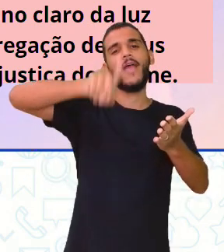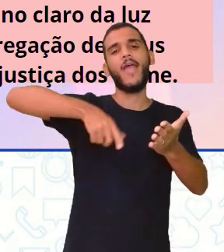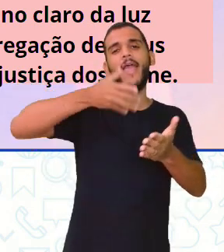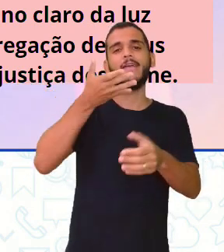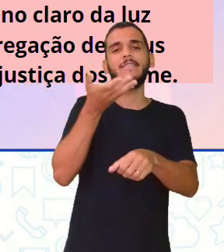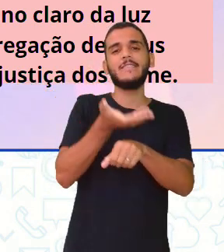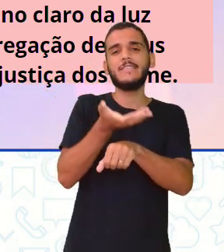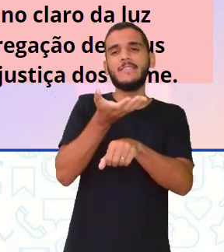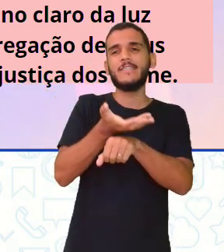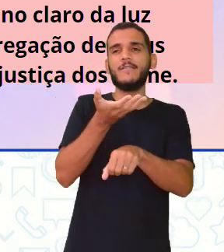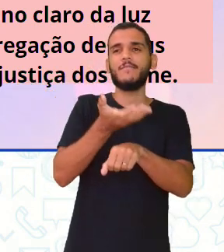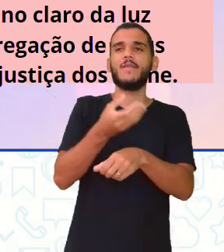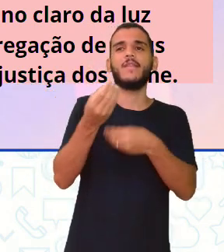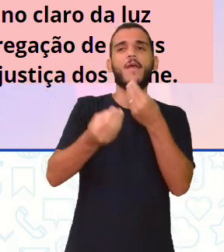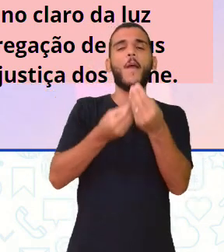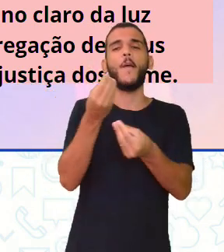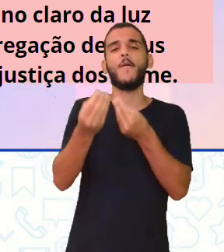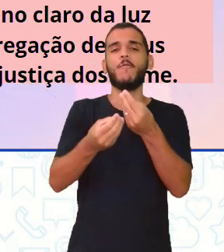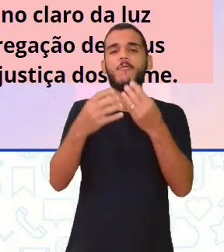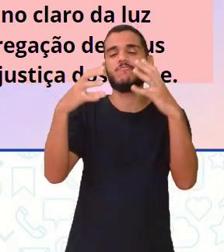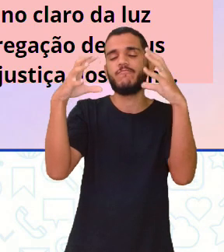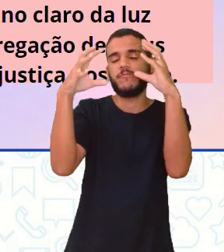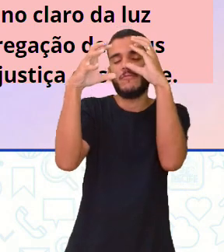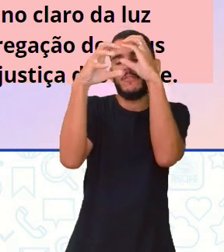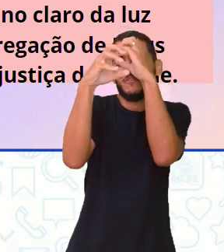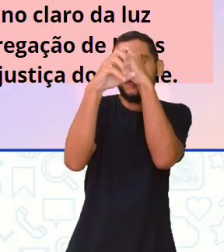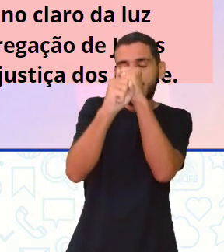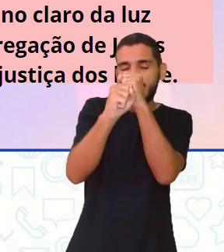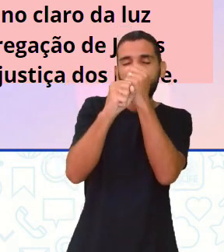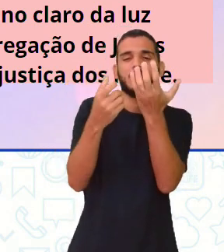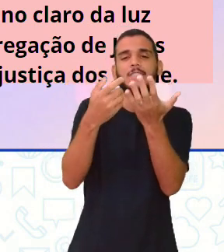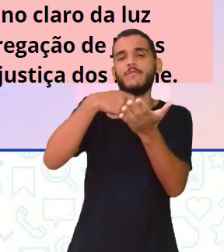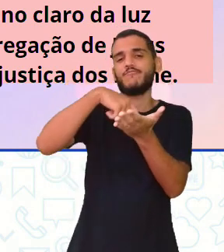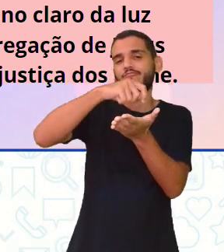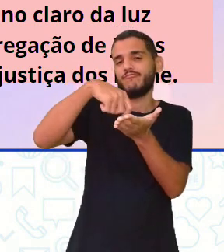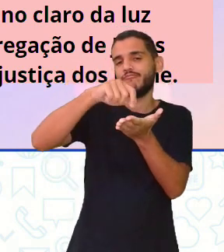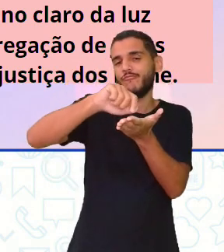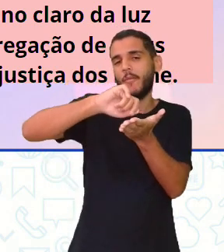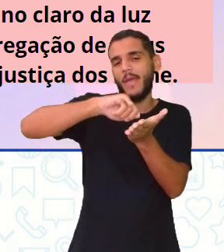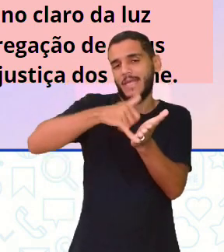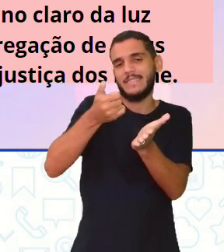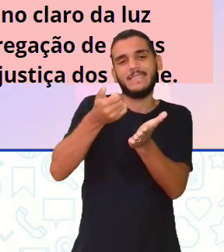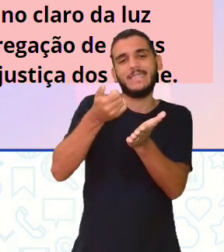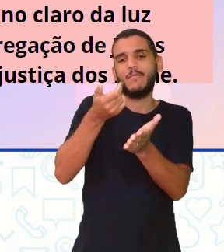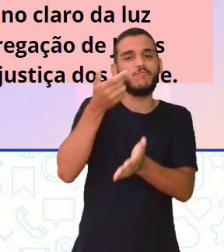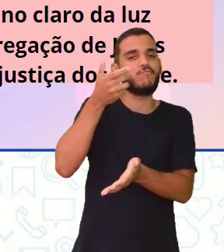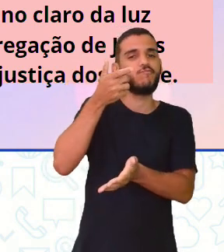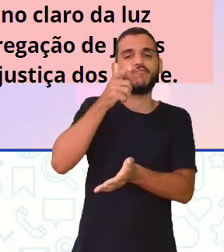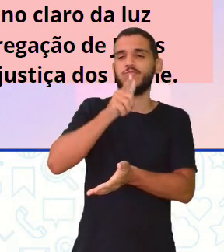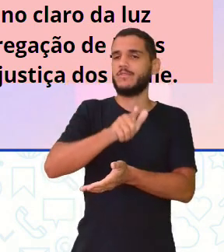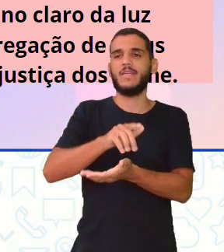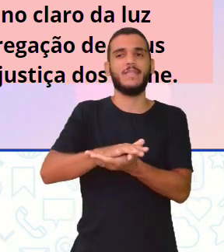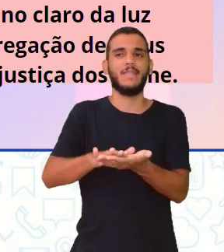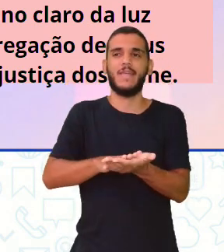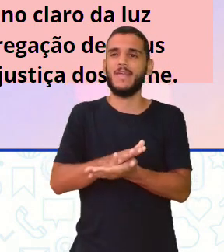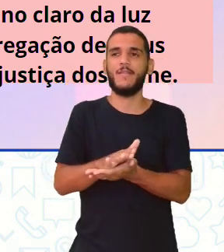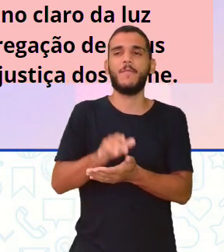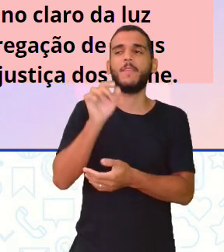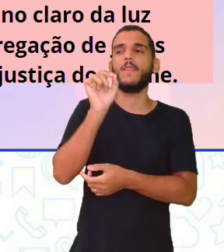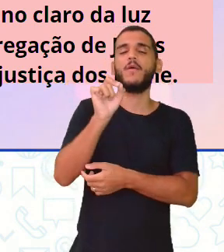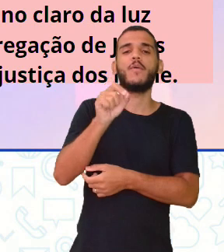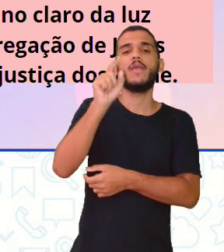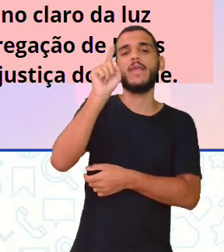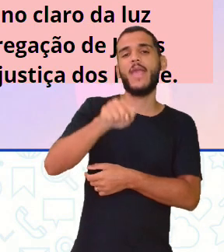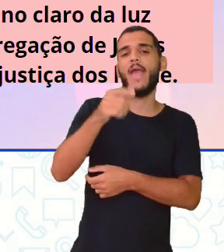vive na treva escura, quem seu nome não assina. E quem é que seu nome não assina? Aquela